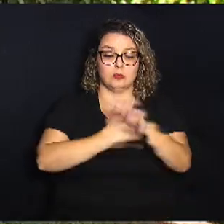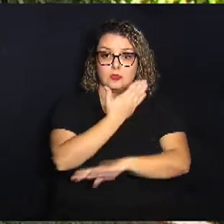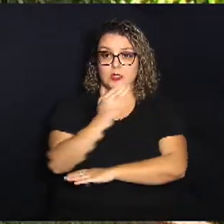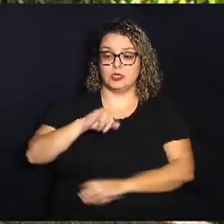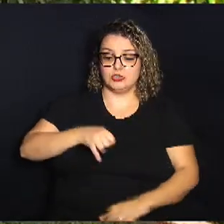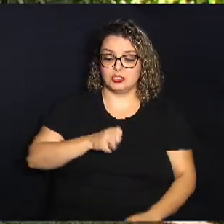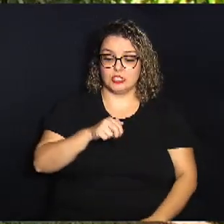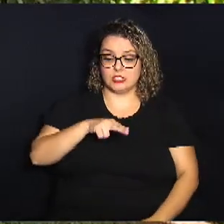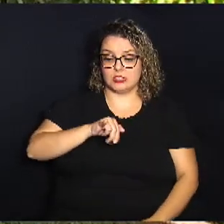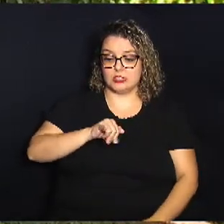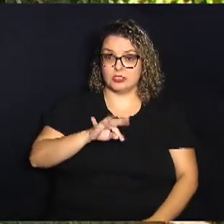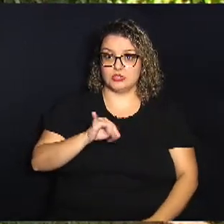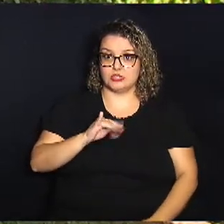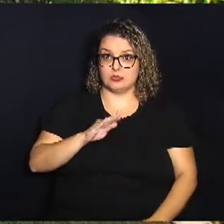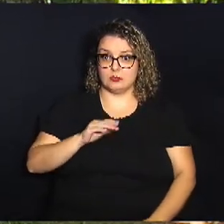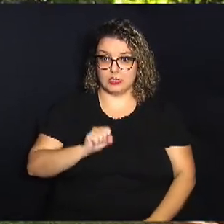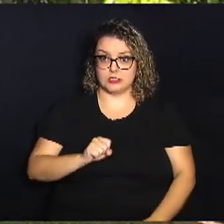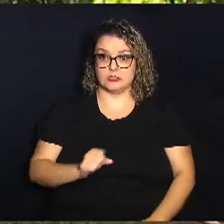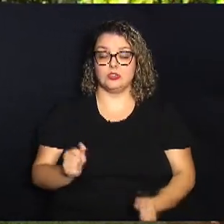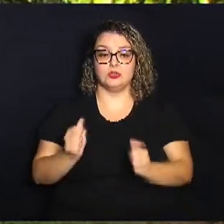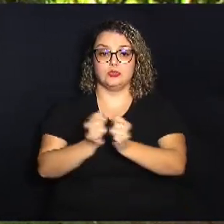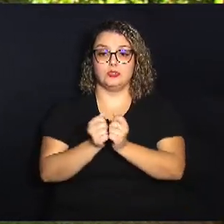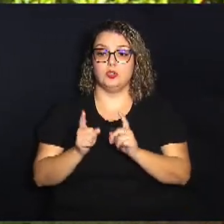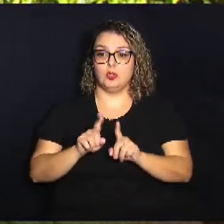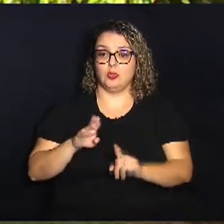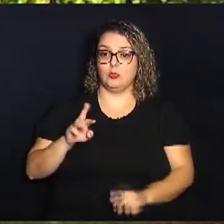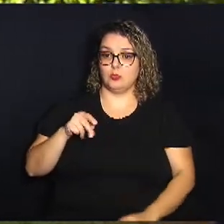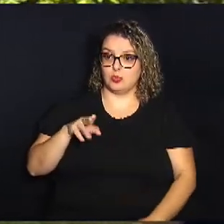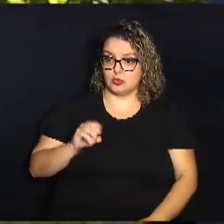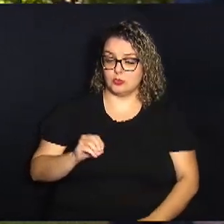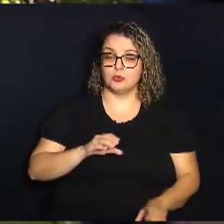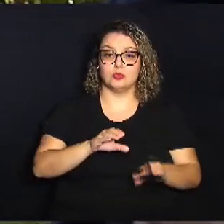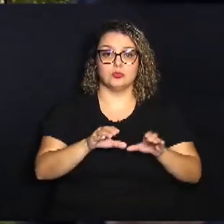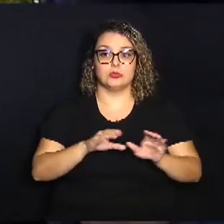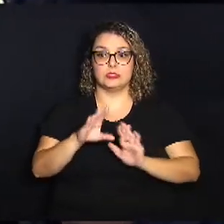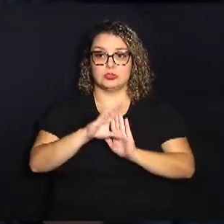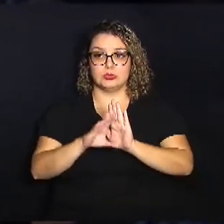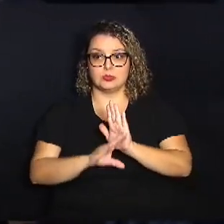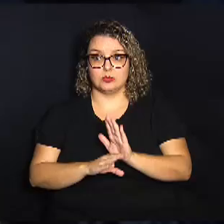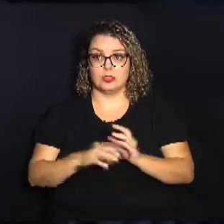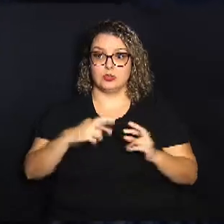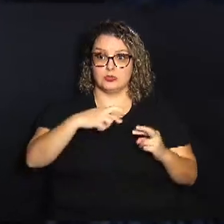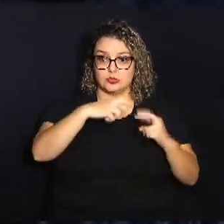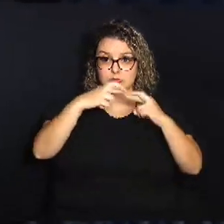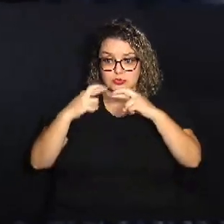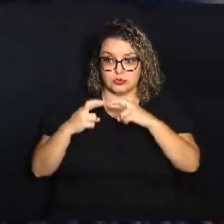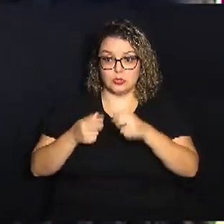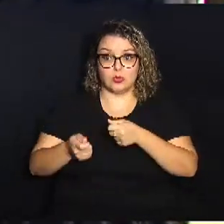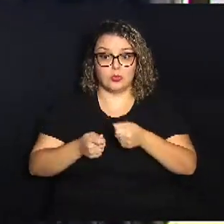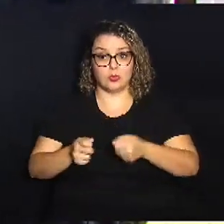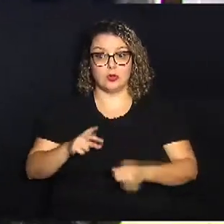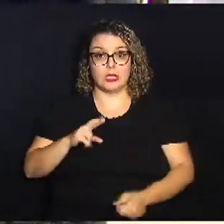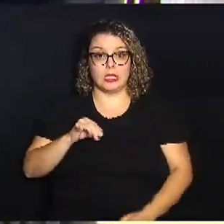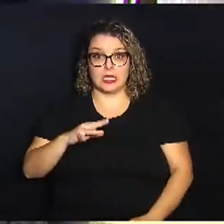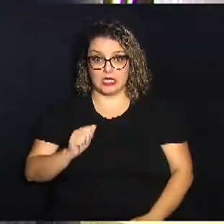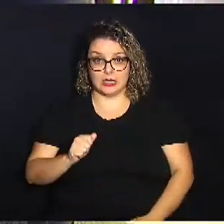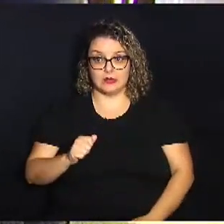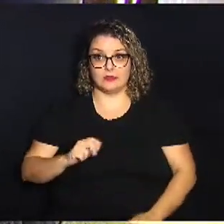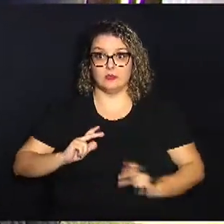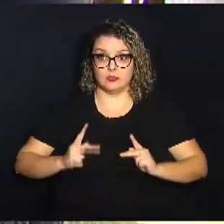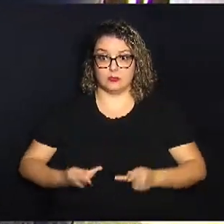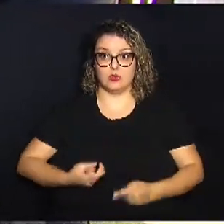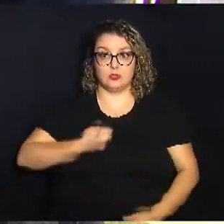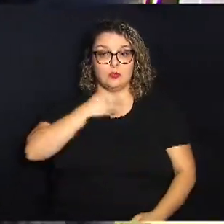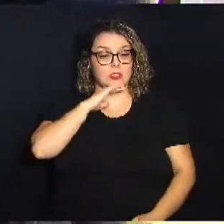respeito desta situação, estou aqui com o Bruno da Silva, coordenador do Programa de Vigilância e Controle da Raiva Humana de Campinas. Tudo bem, Bruno? Boa